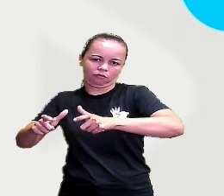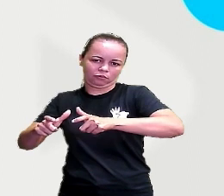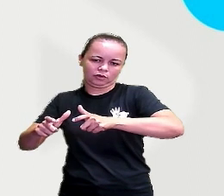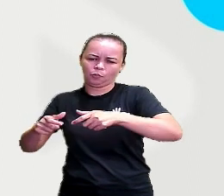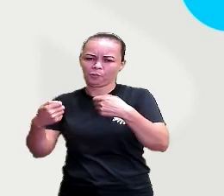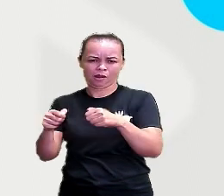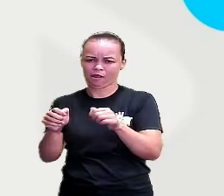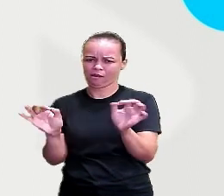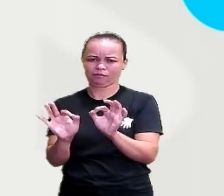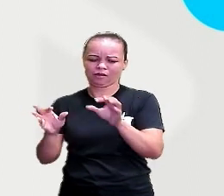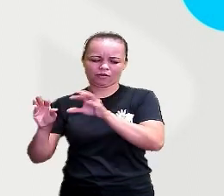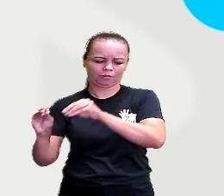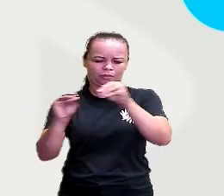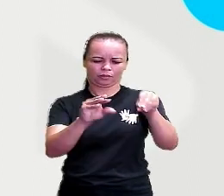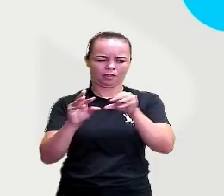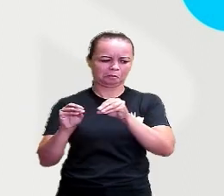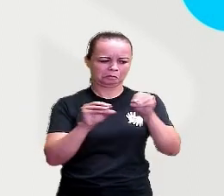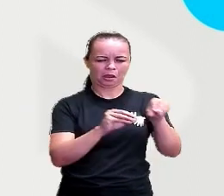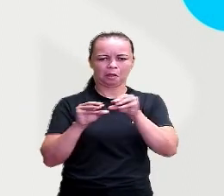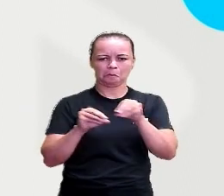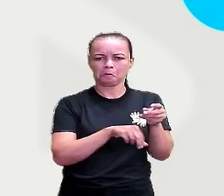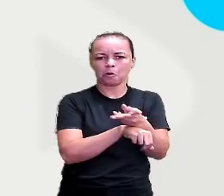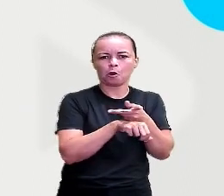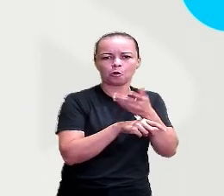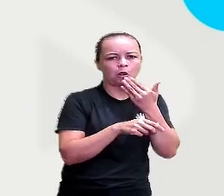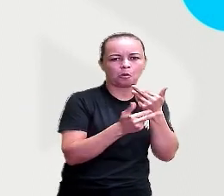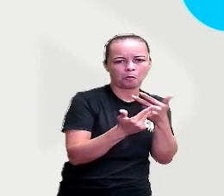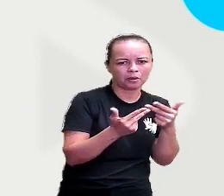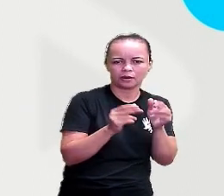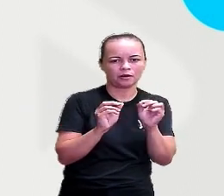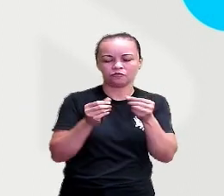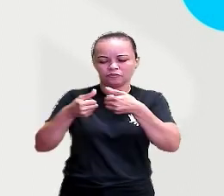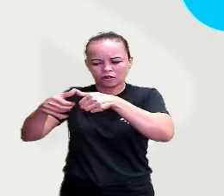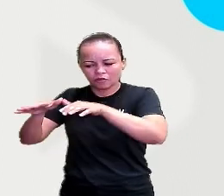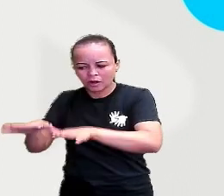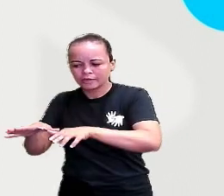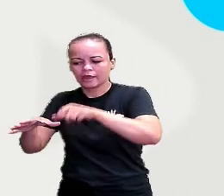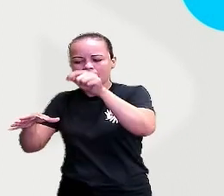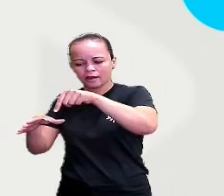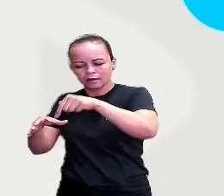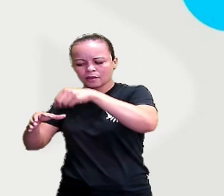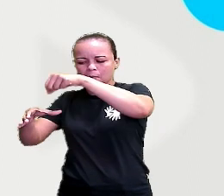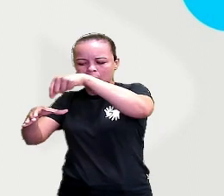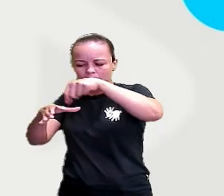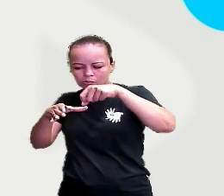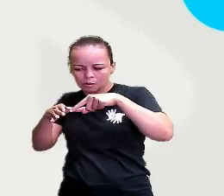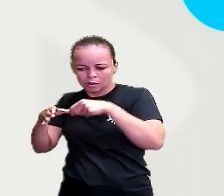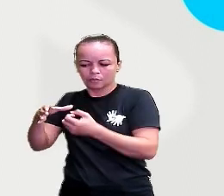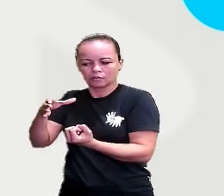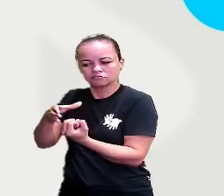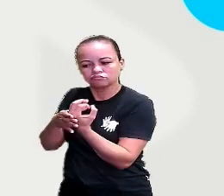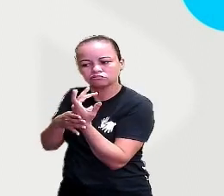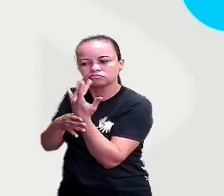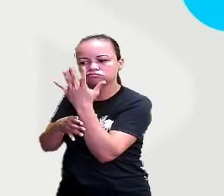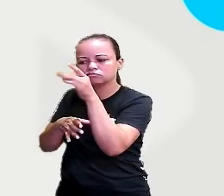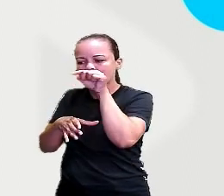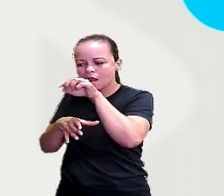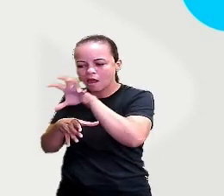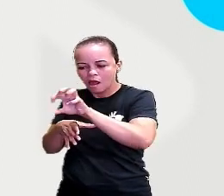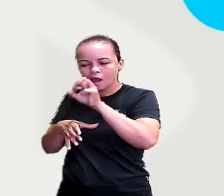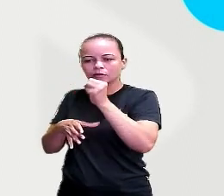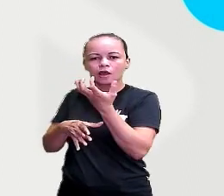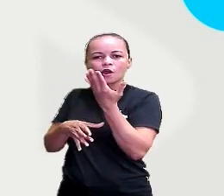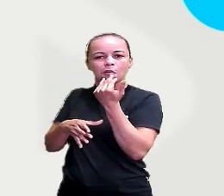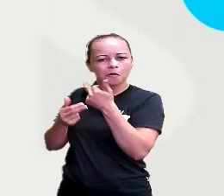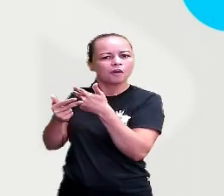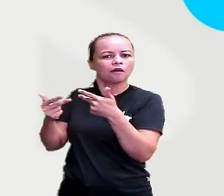em busca de alimentos, certo? Ó, plantas e animais domesticados em uma região foram pouco a pouco sendo